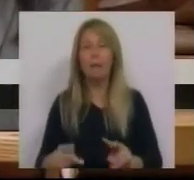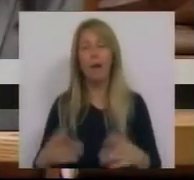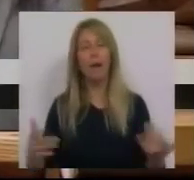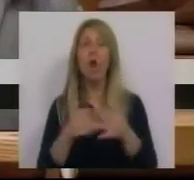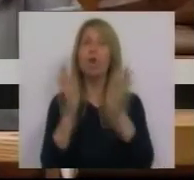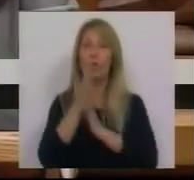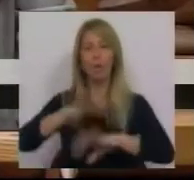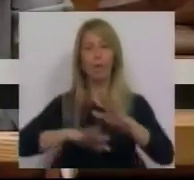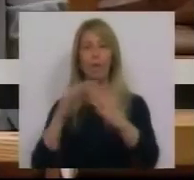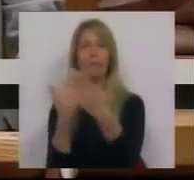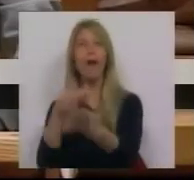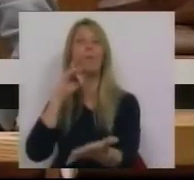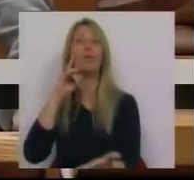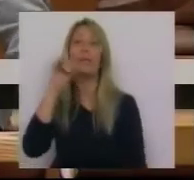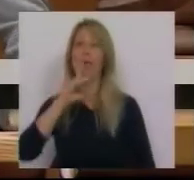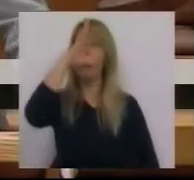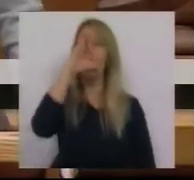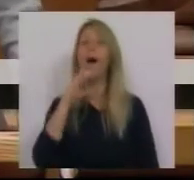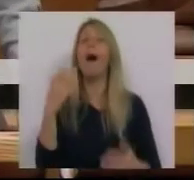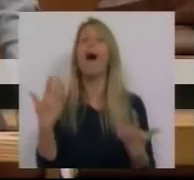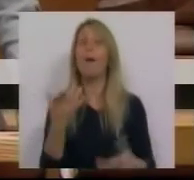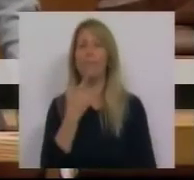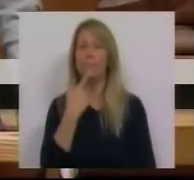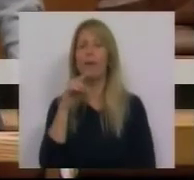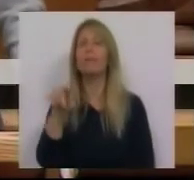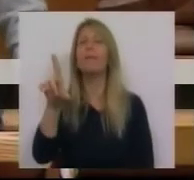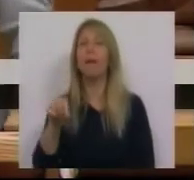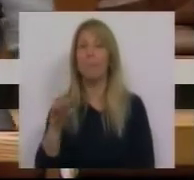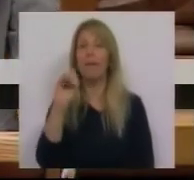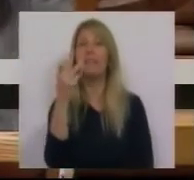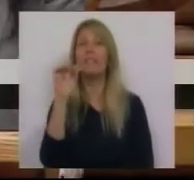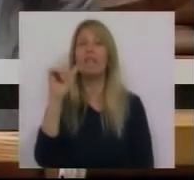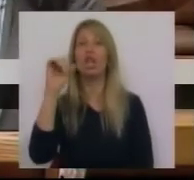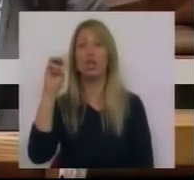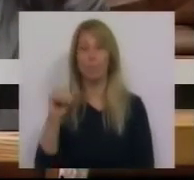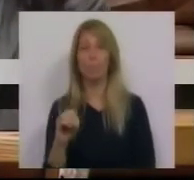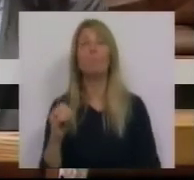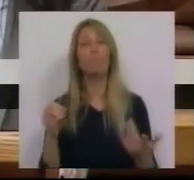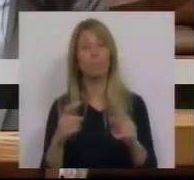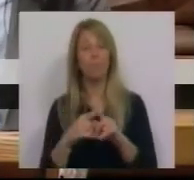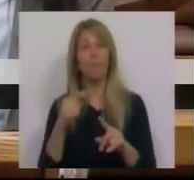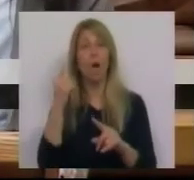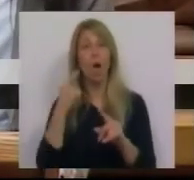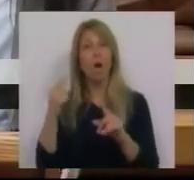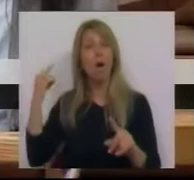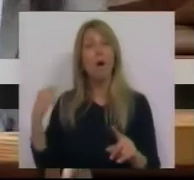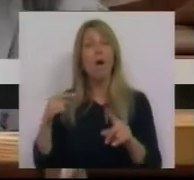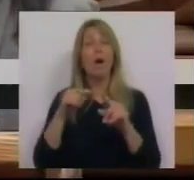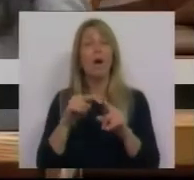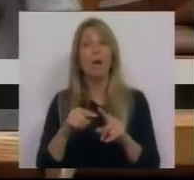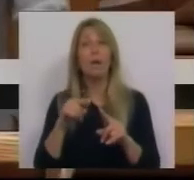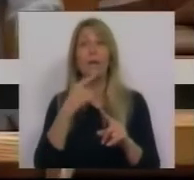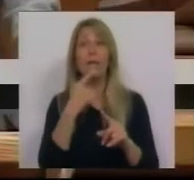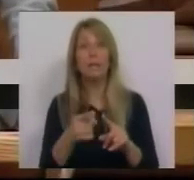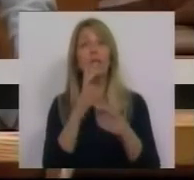Ministra e percebe-se agora também Sérgio Monteiro. Há menos de um ano garantia Sérgio Monteiro na comissão de inquérito ao swap que não existia